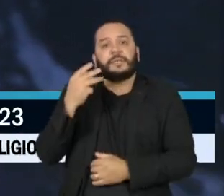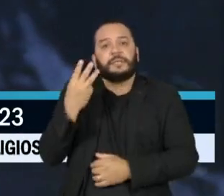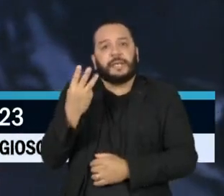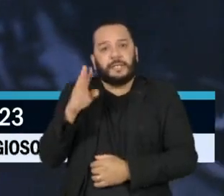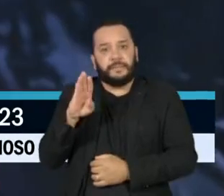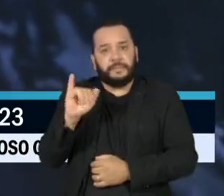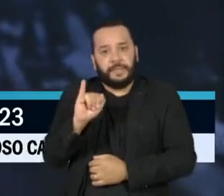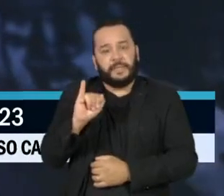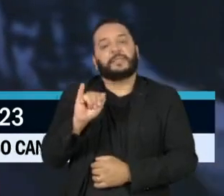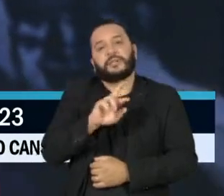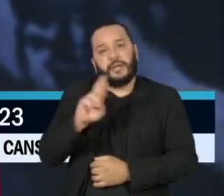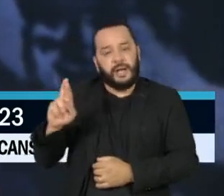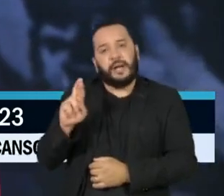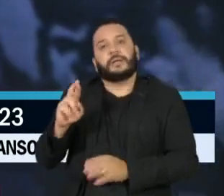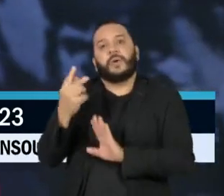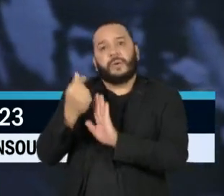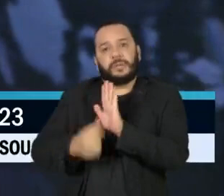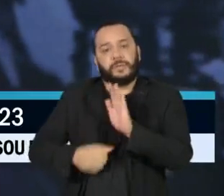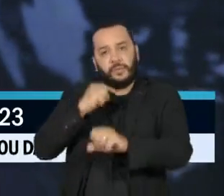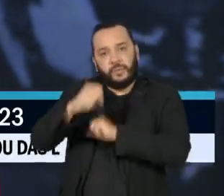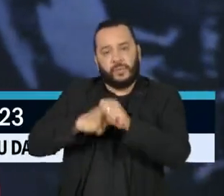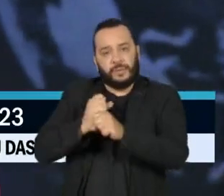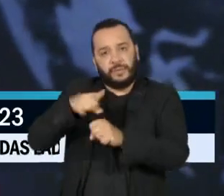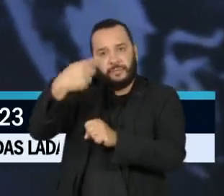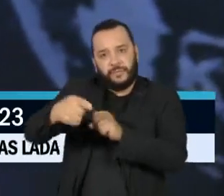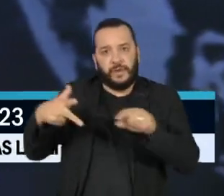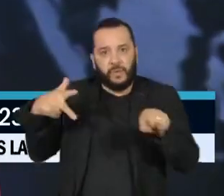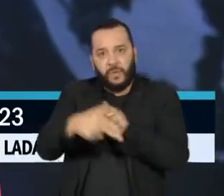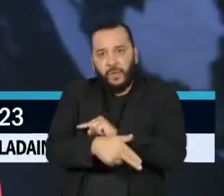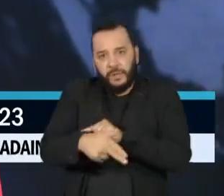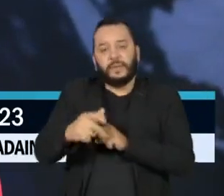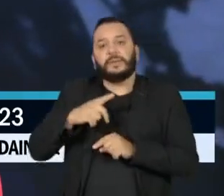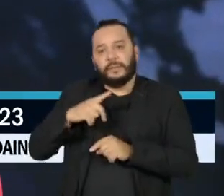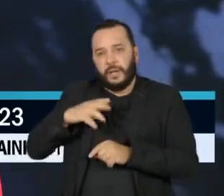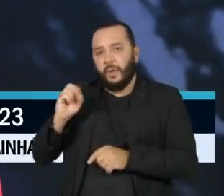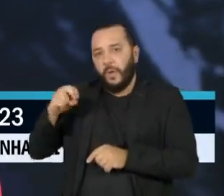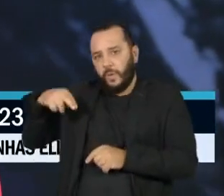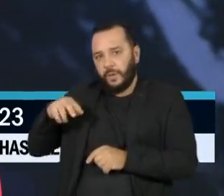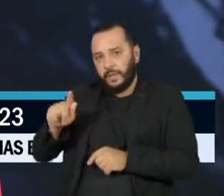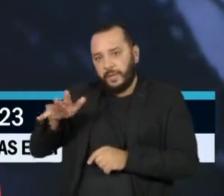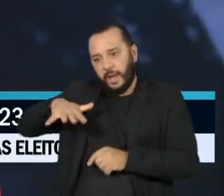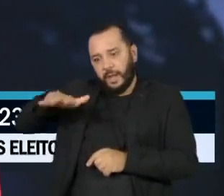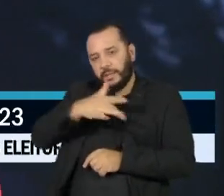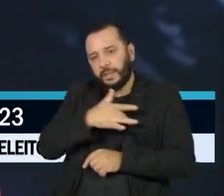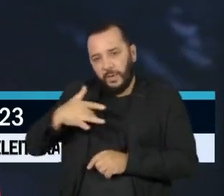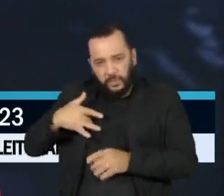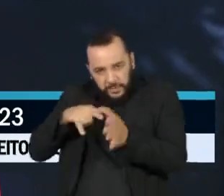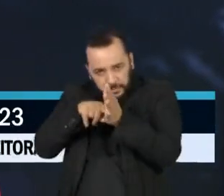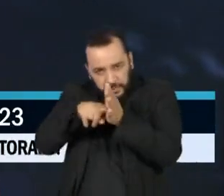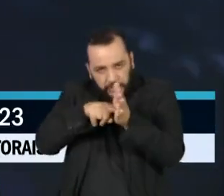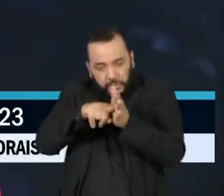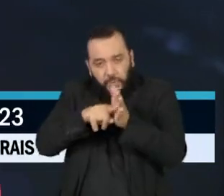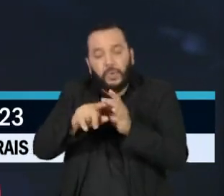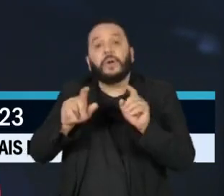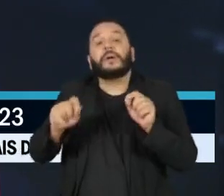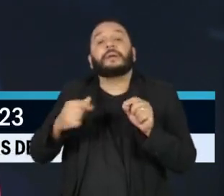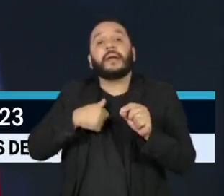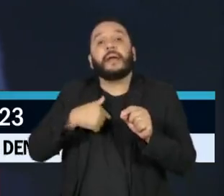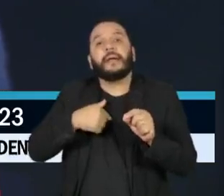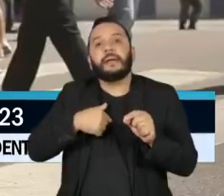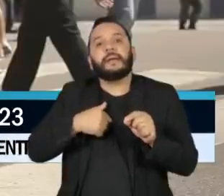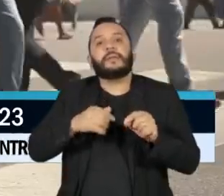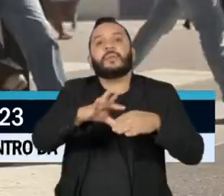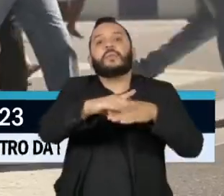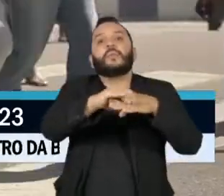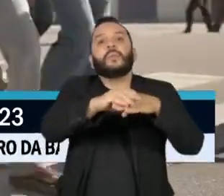do orçamento para o ano que vem. O levantamento é de uma ONG voltada para a área da saúde. Um dos mais atingidos pelo corte é o combate à